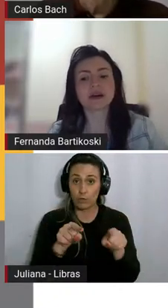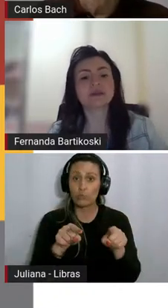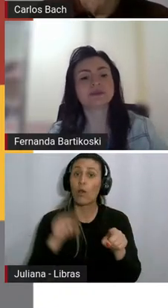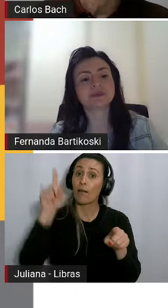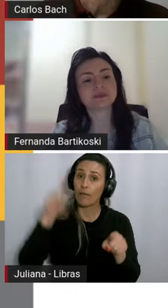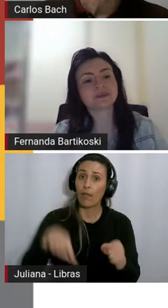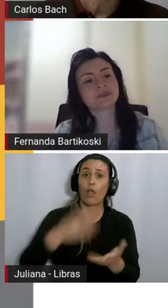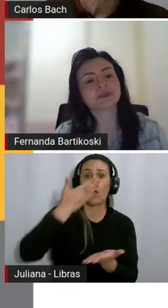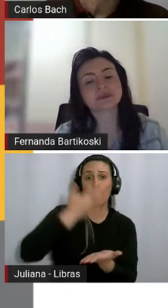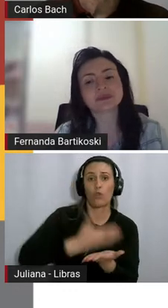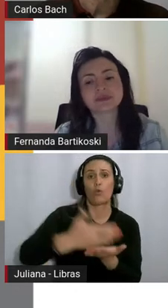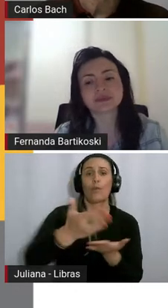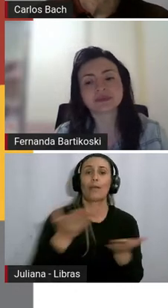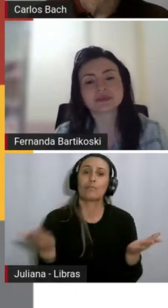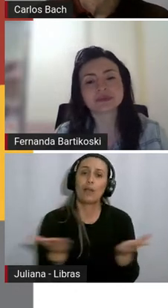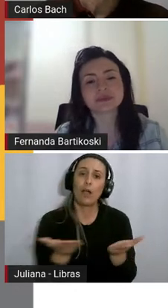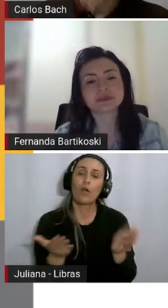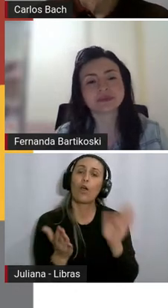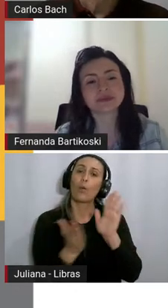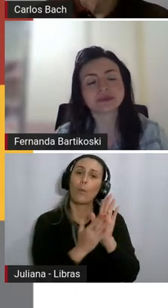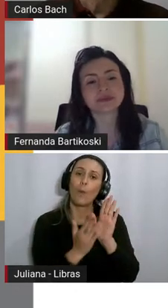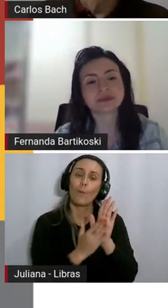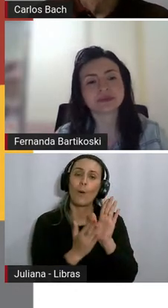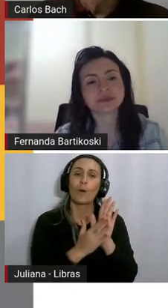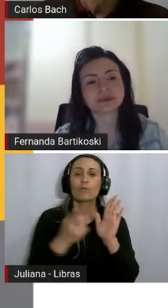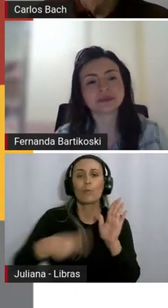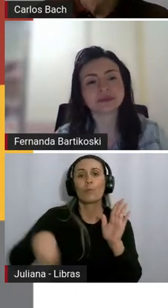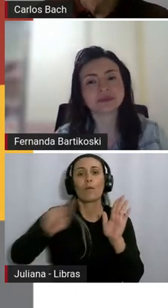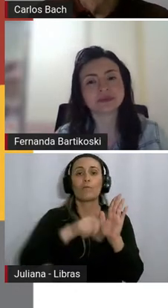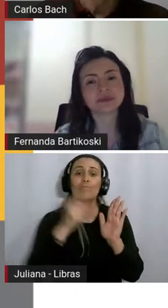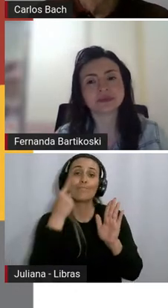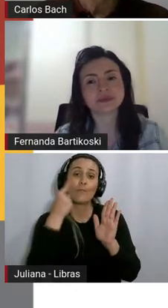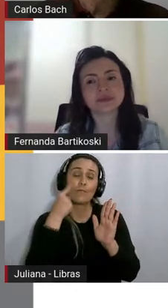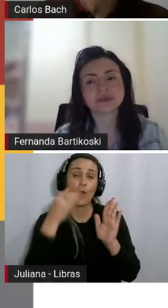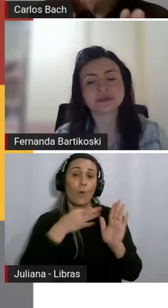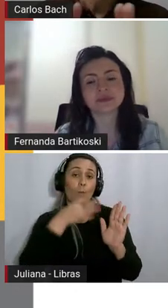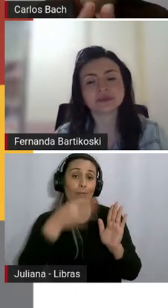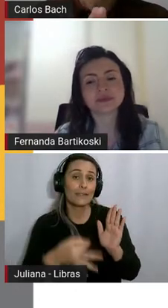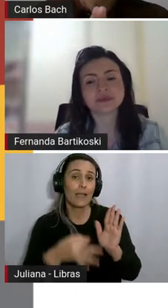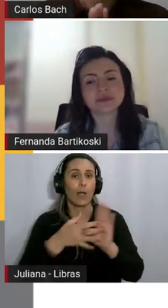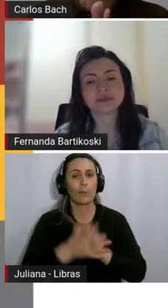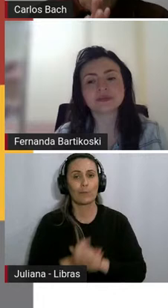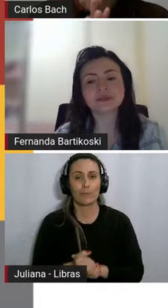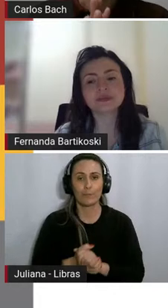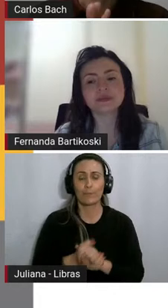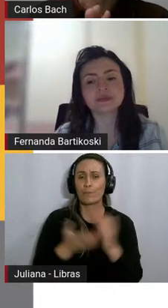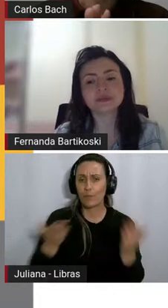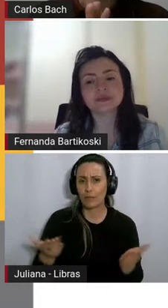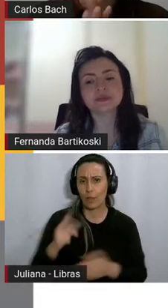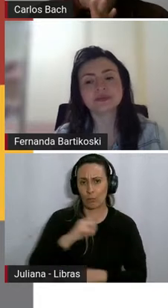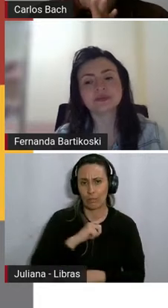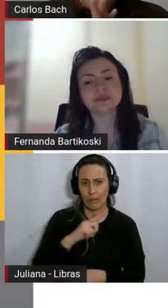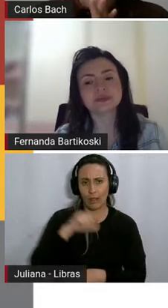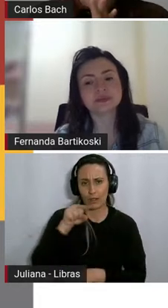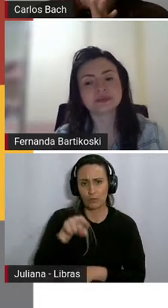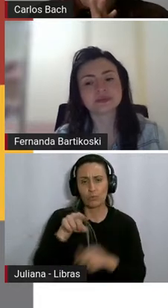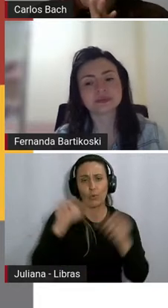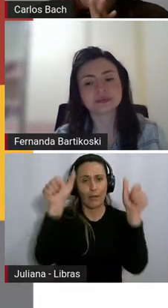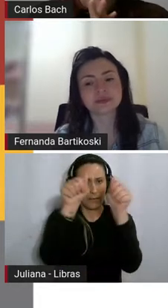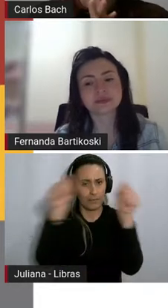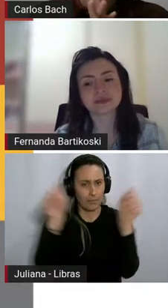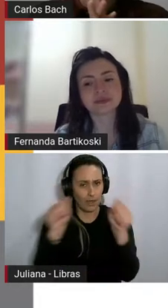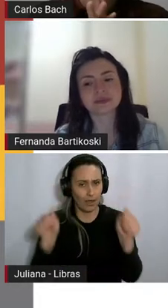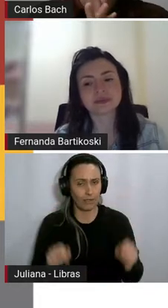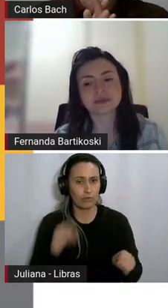está propondo do que a gente está sugerindo. Então, gente traz aqui algumas imagens e ali logo abaixo então